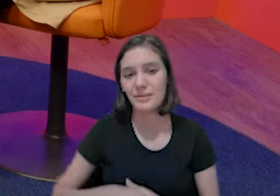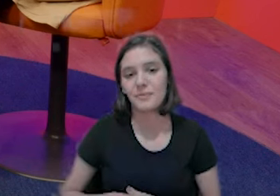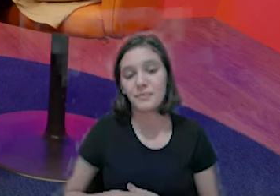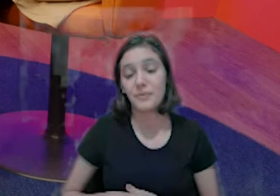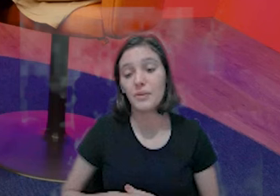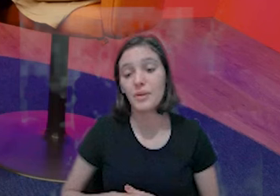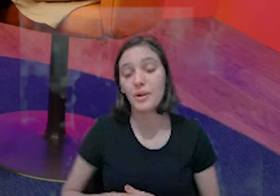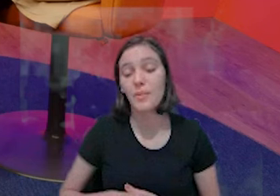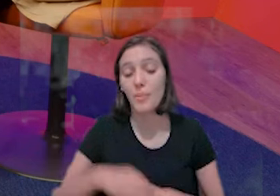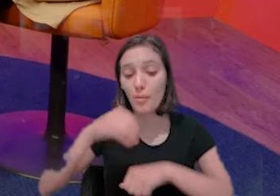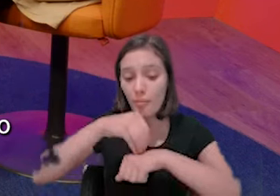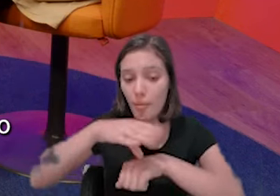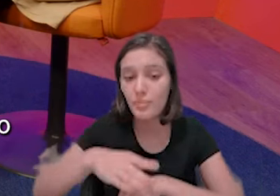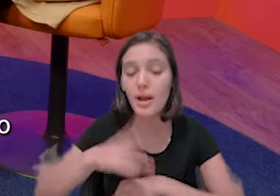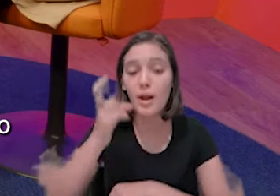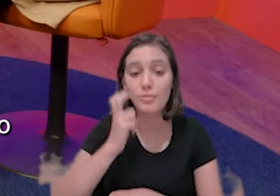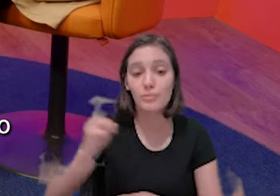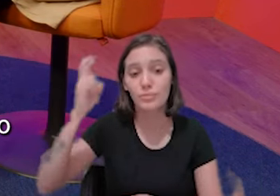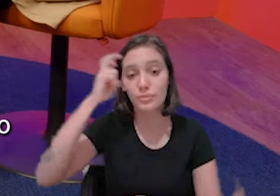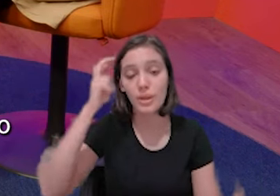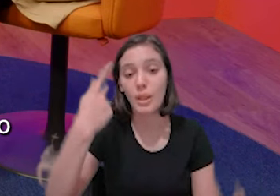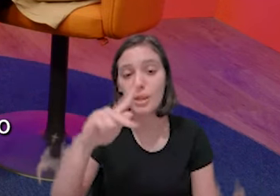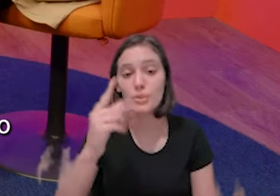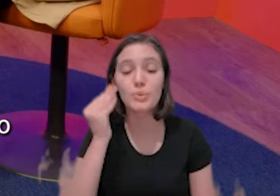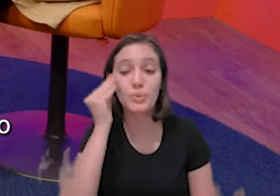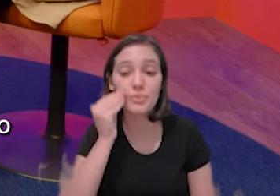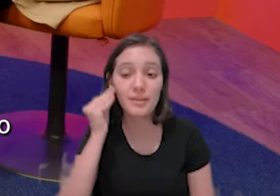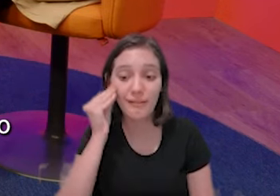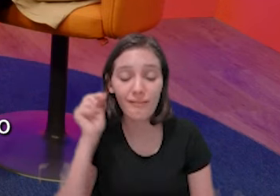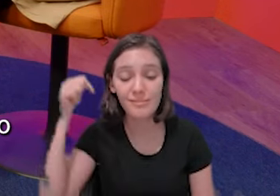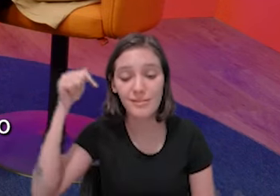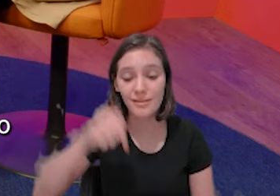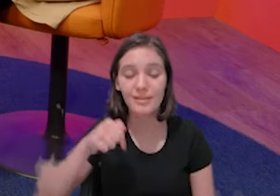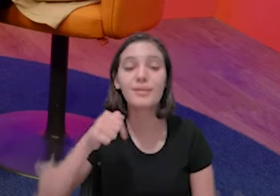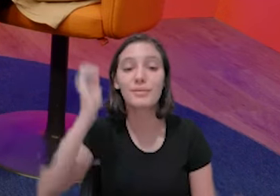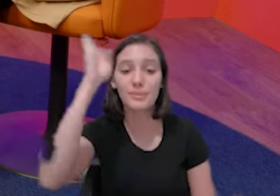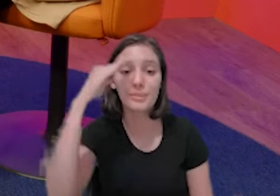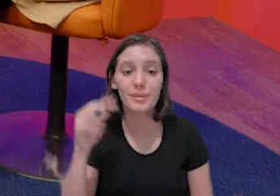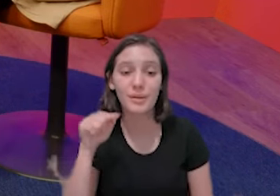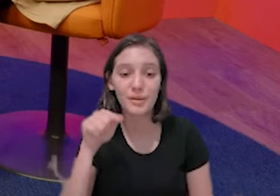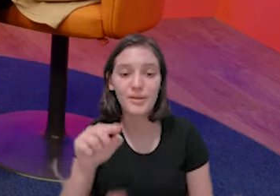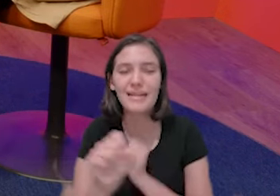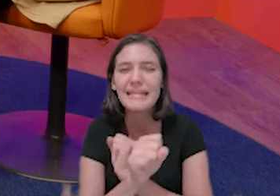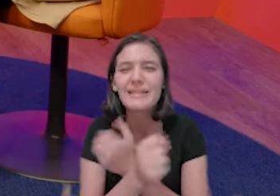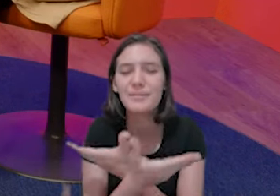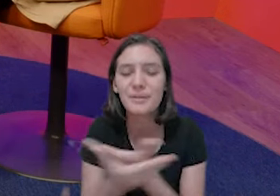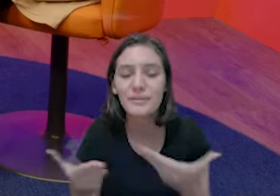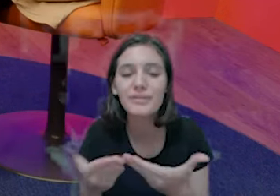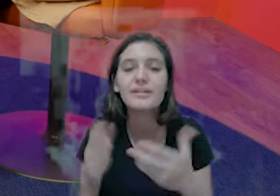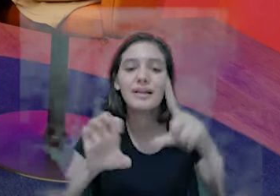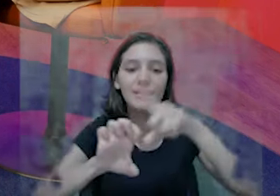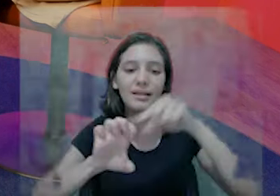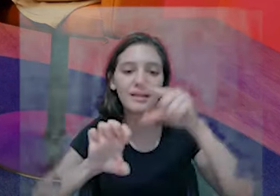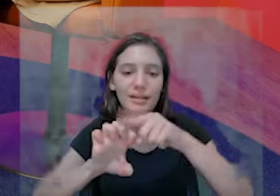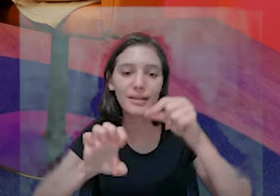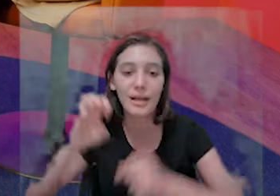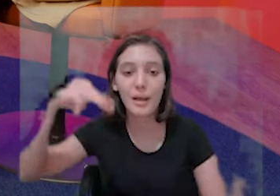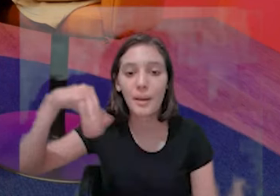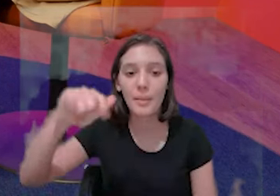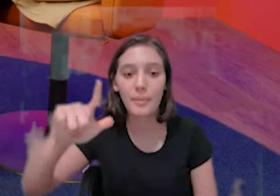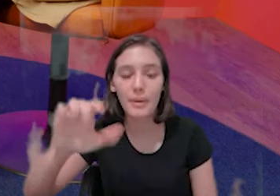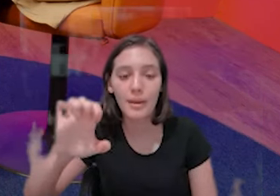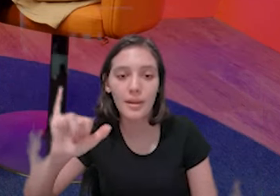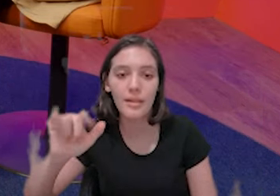presença. Muito Obrigada por compartilhar um pouquinho da sua cultura, da sua experiência aqui no Brasil. E a gente espera você na Feira do